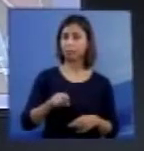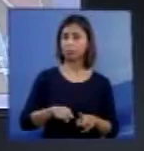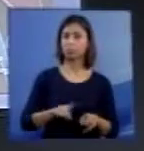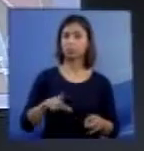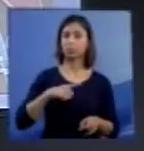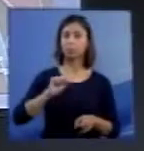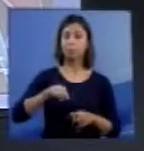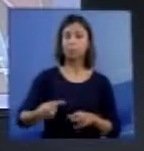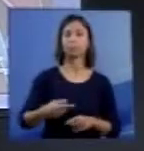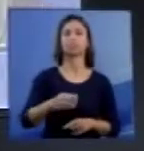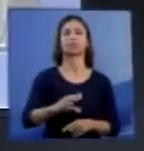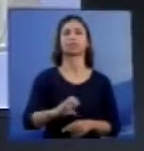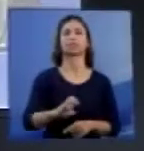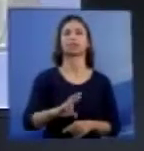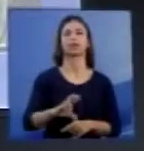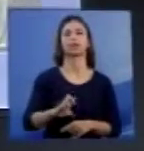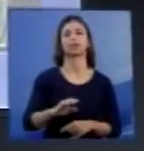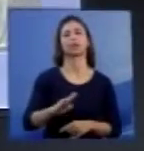cerebelo.